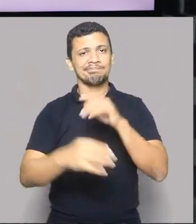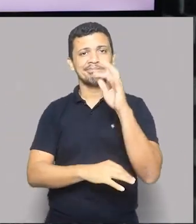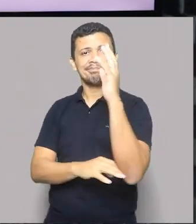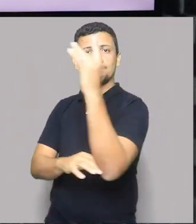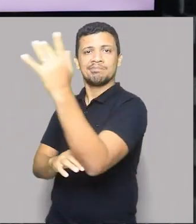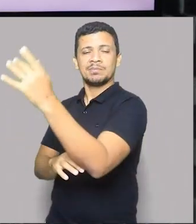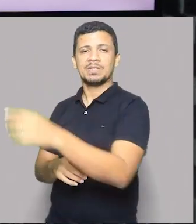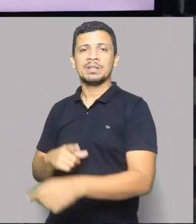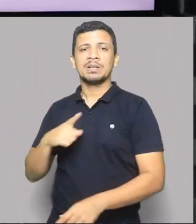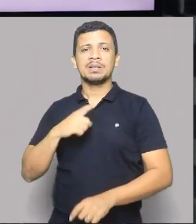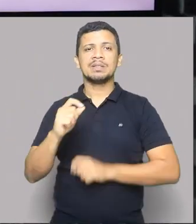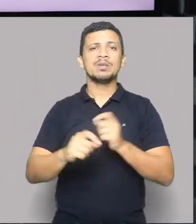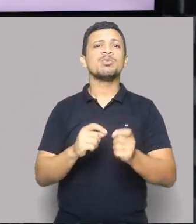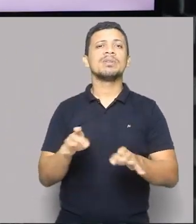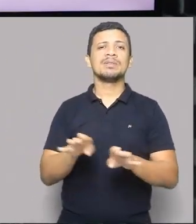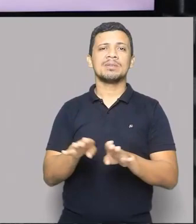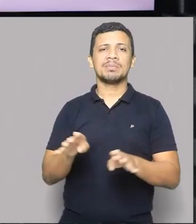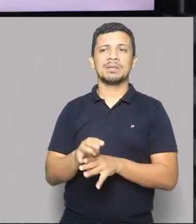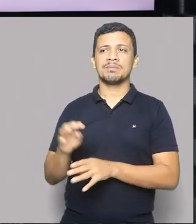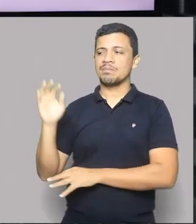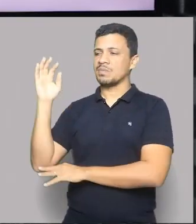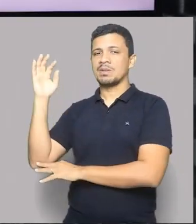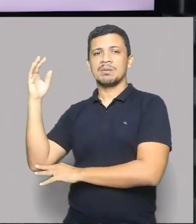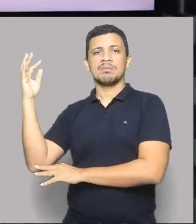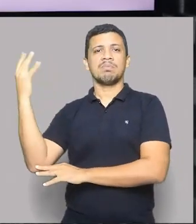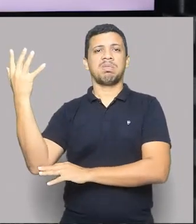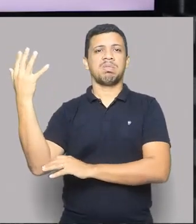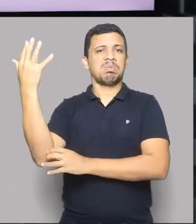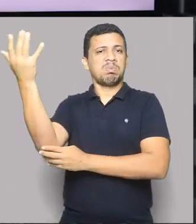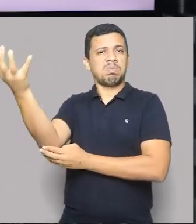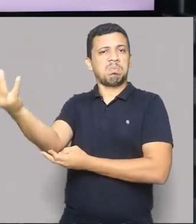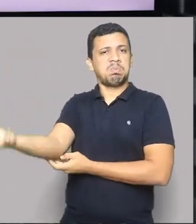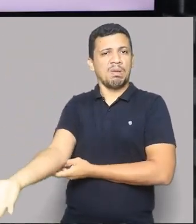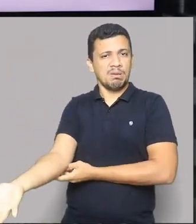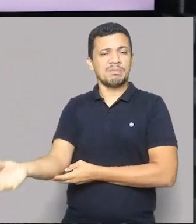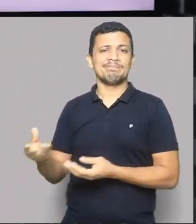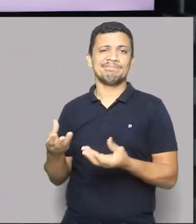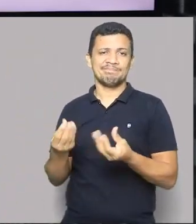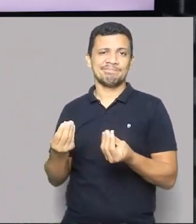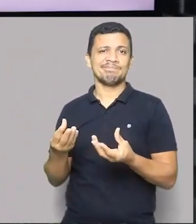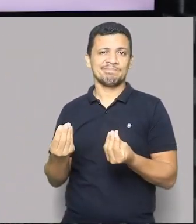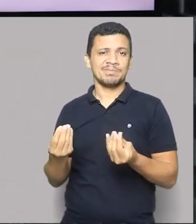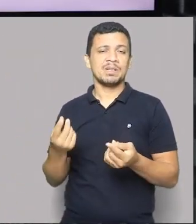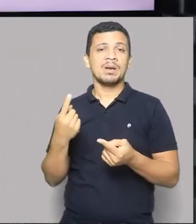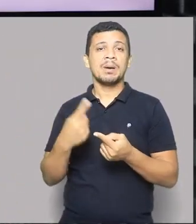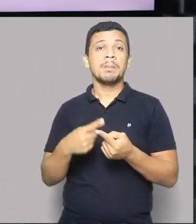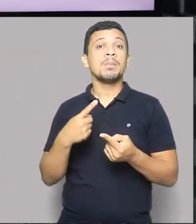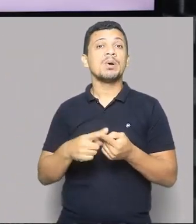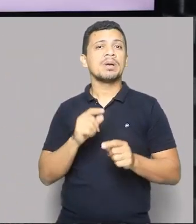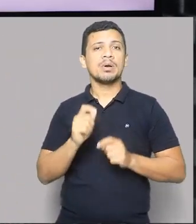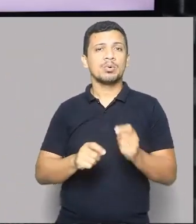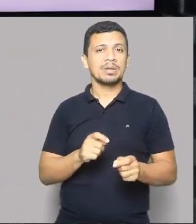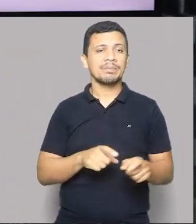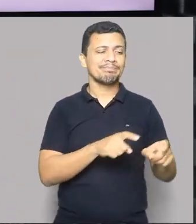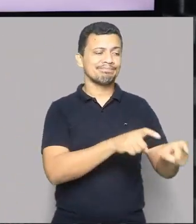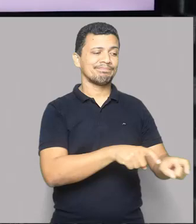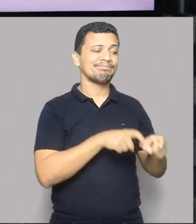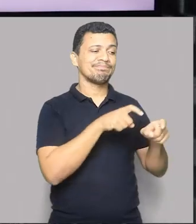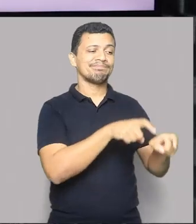Um desmatamento, que é a retirada da cobertura vegetal, devido à expansão do